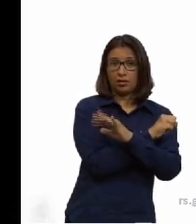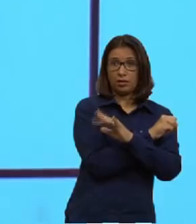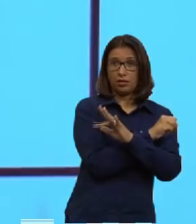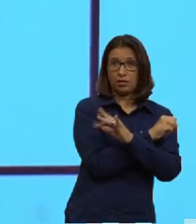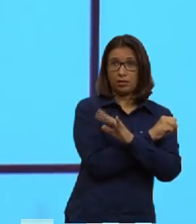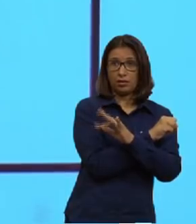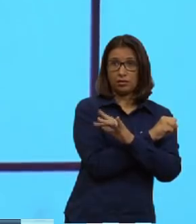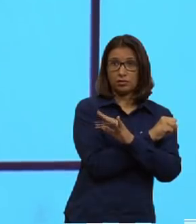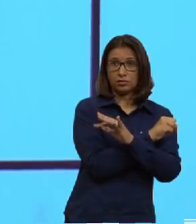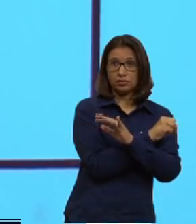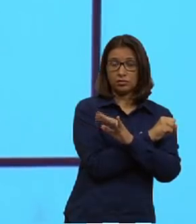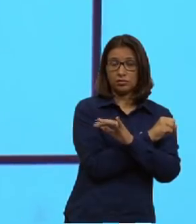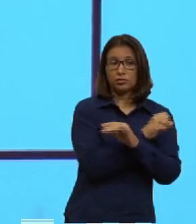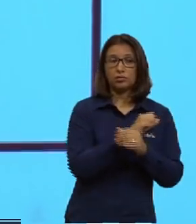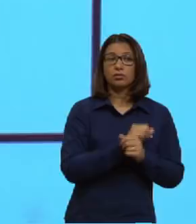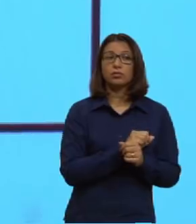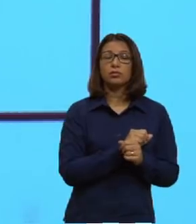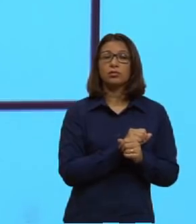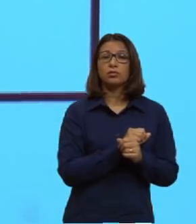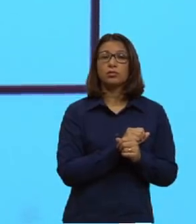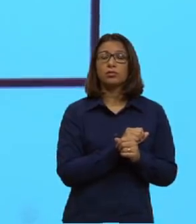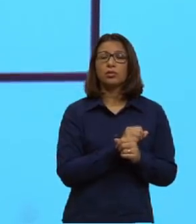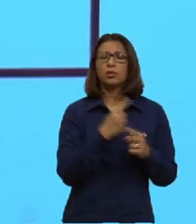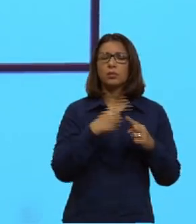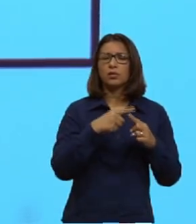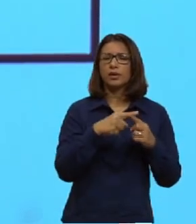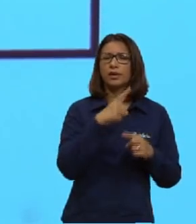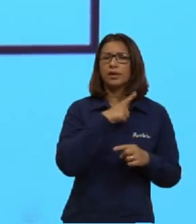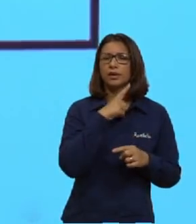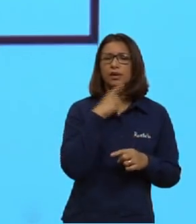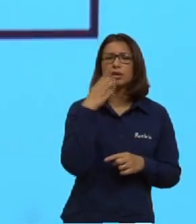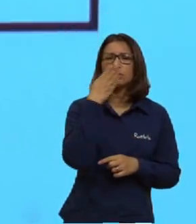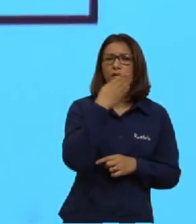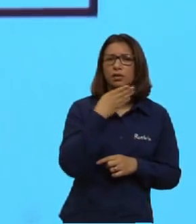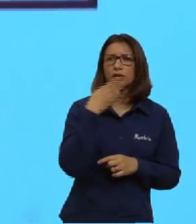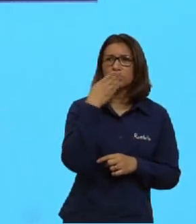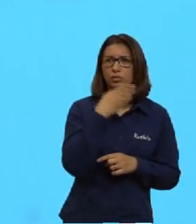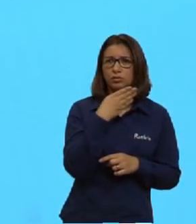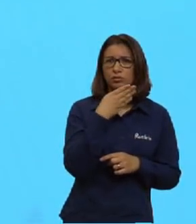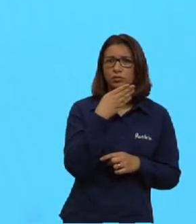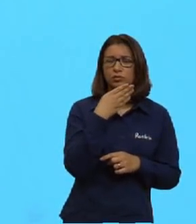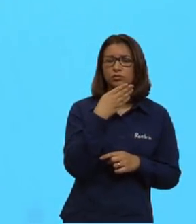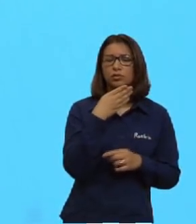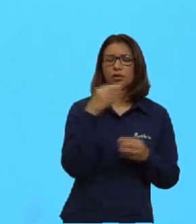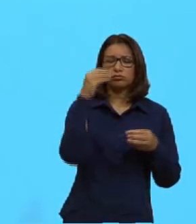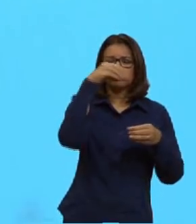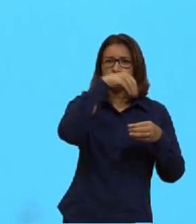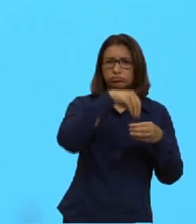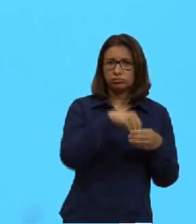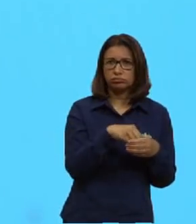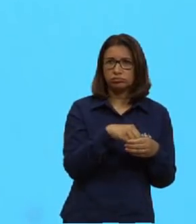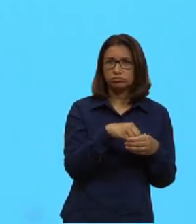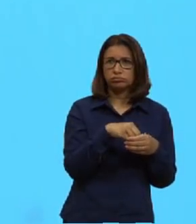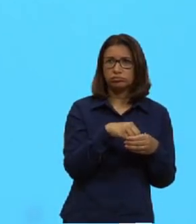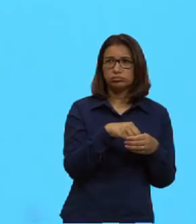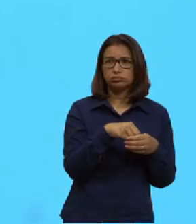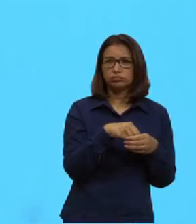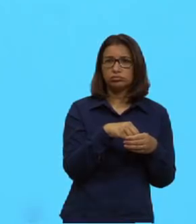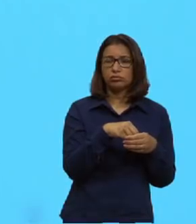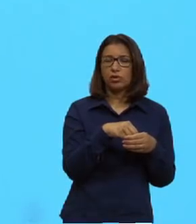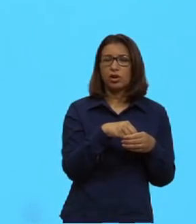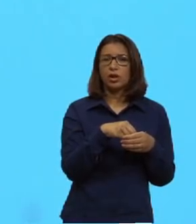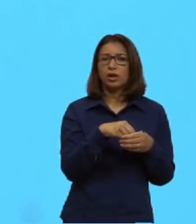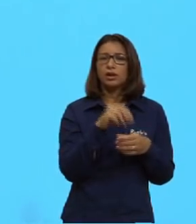desoxirribonucleico, porque ele possui o açúcar desoxirribose, tá? Que vai